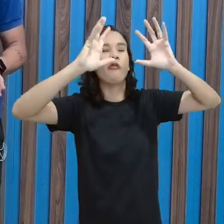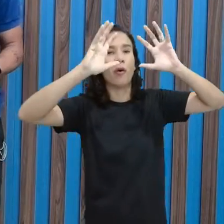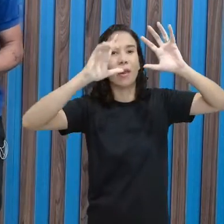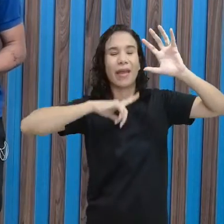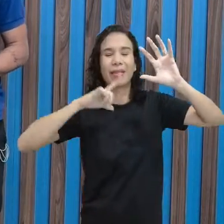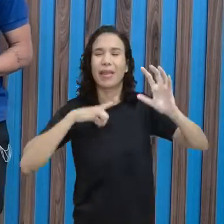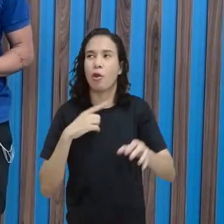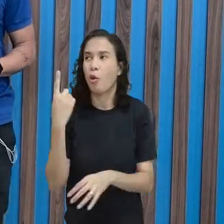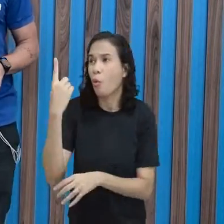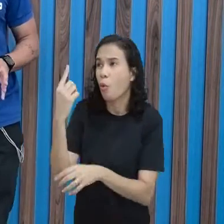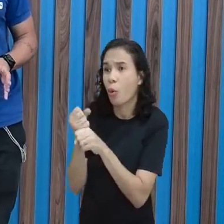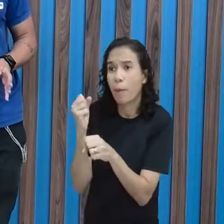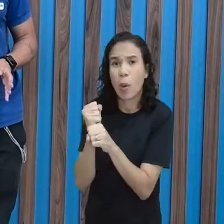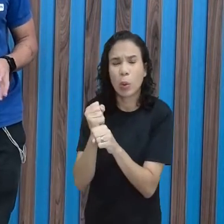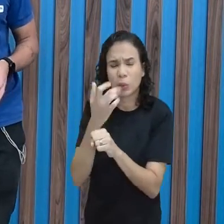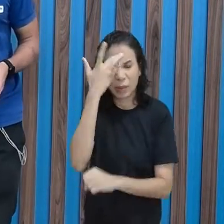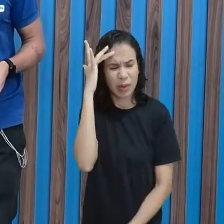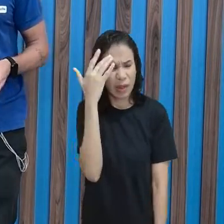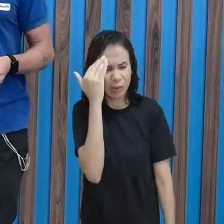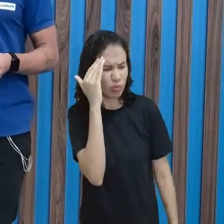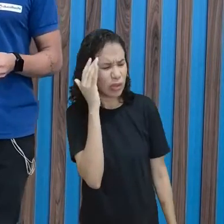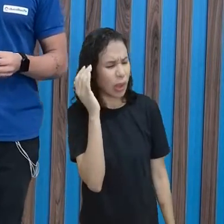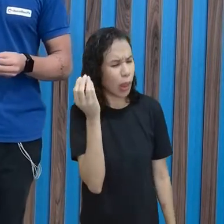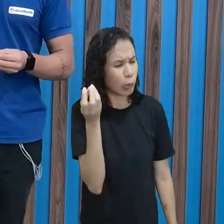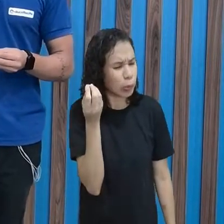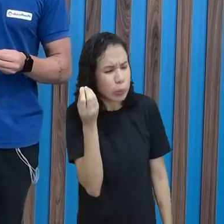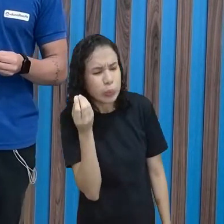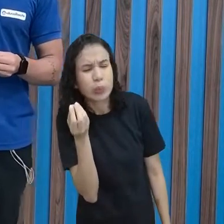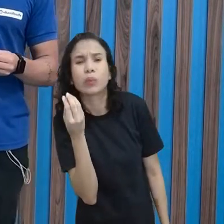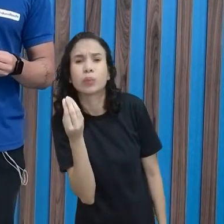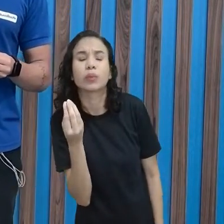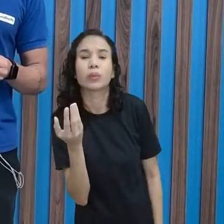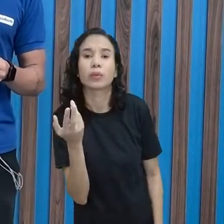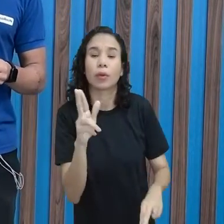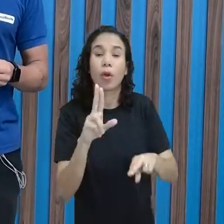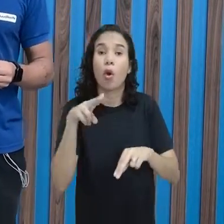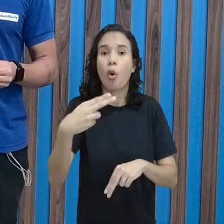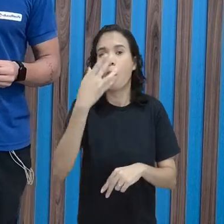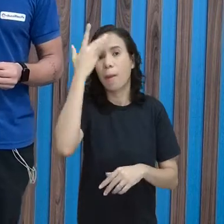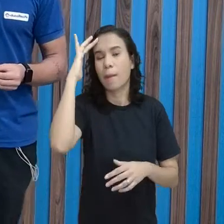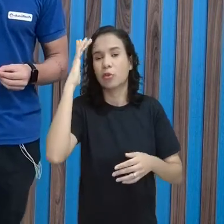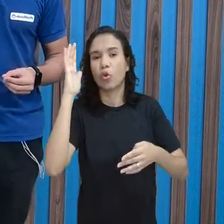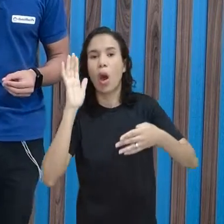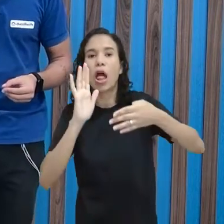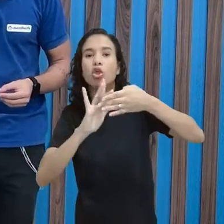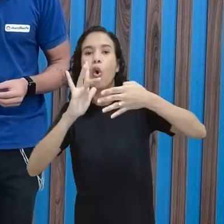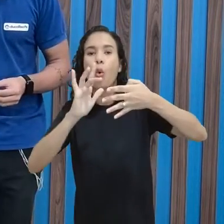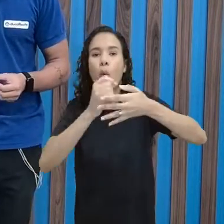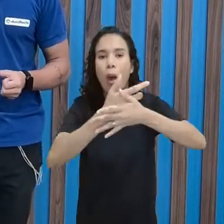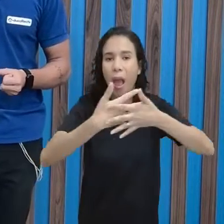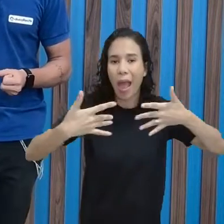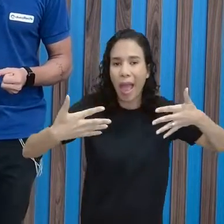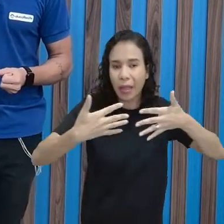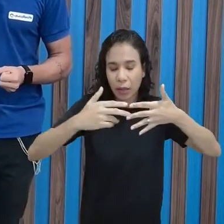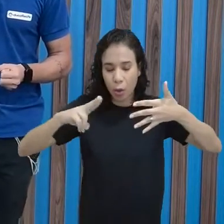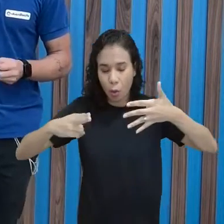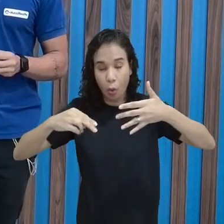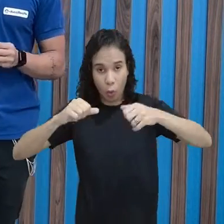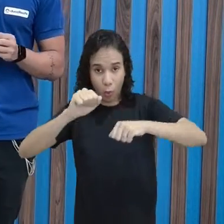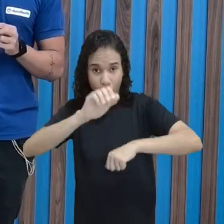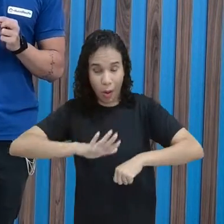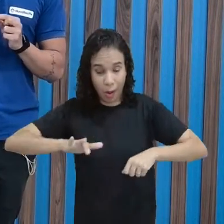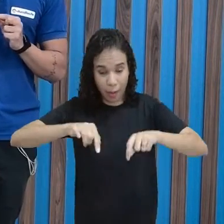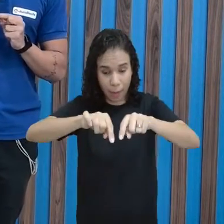um ponto lá que fica todo mundo meu sem entender. Mas é porque ou alguém tocou na rede, ou invadiu a área.